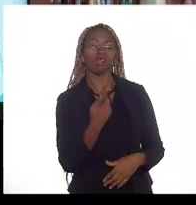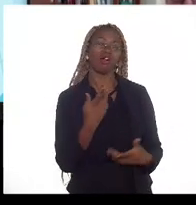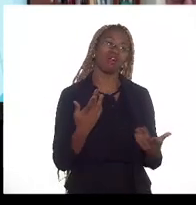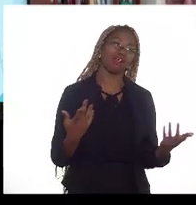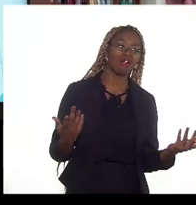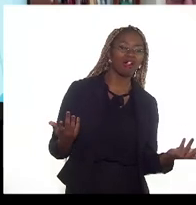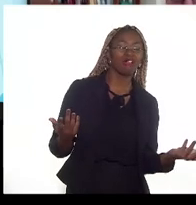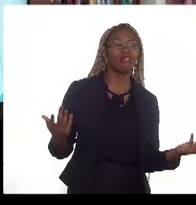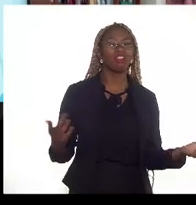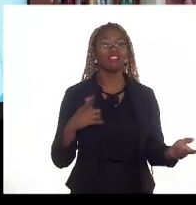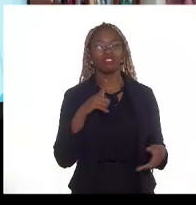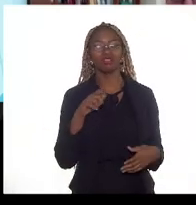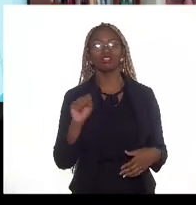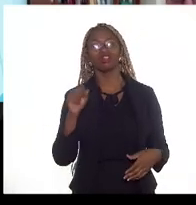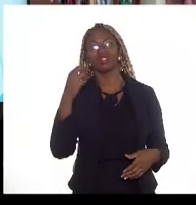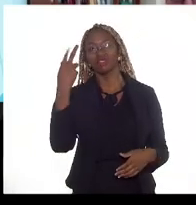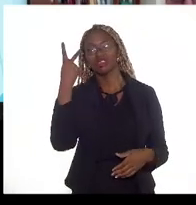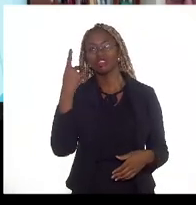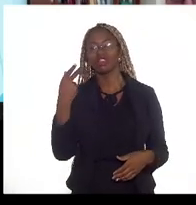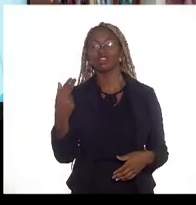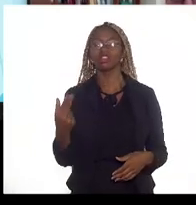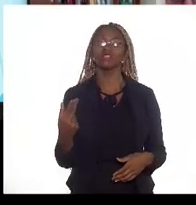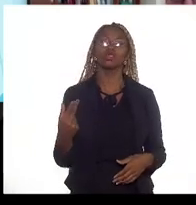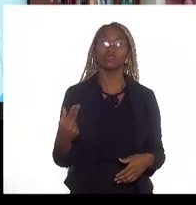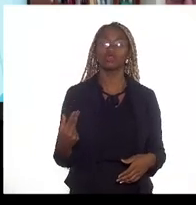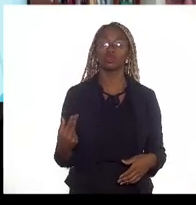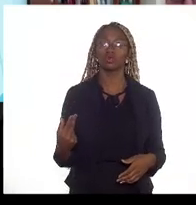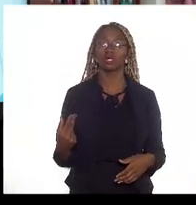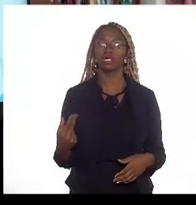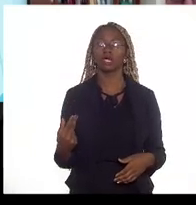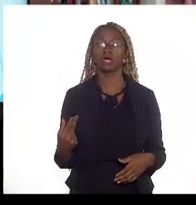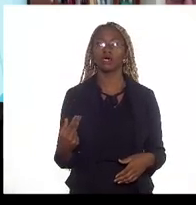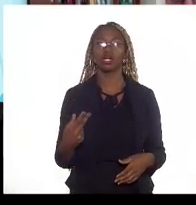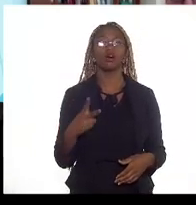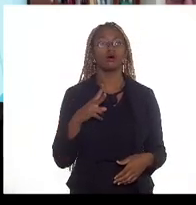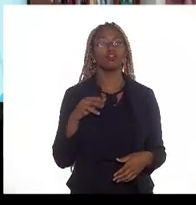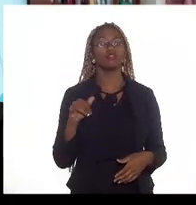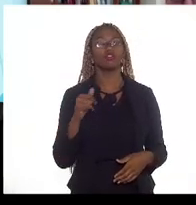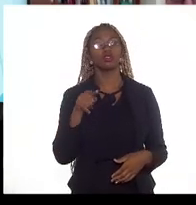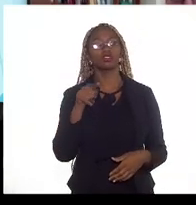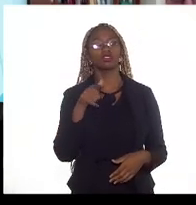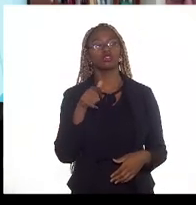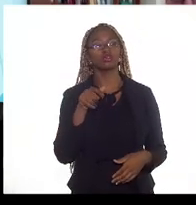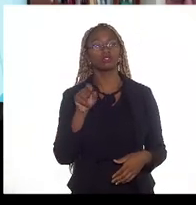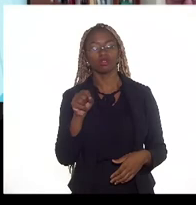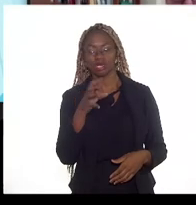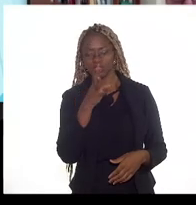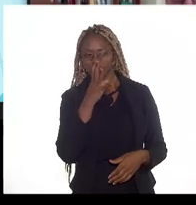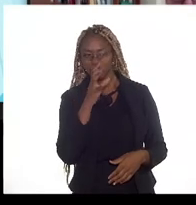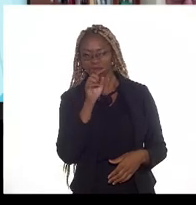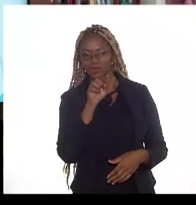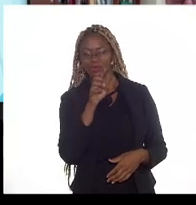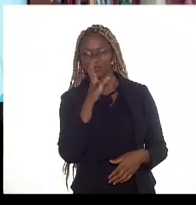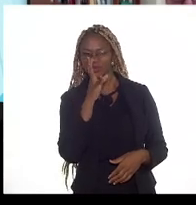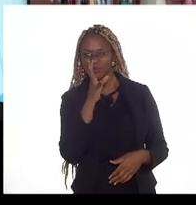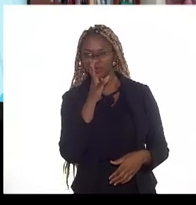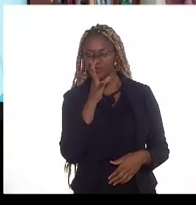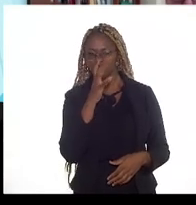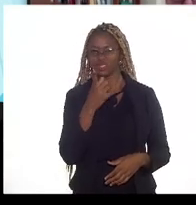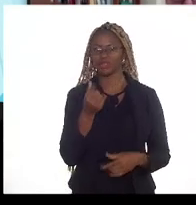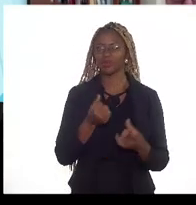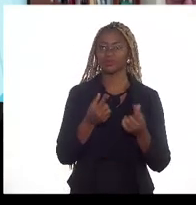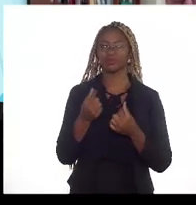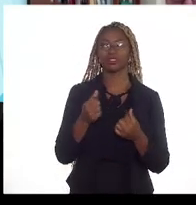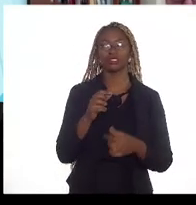o gás natural será um gás que observará um preço